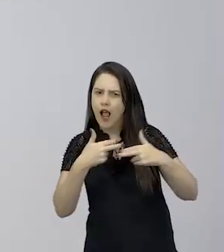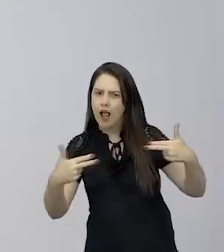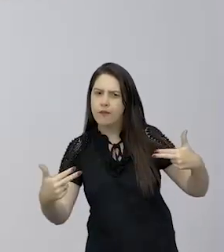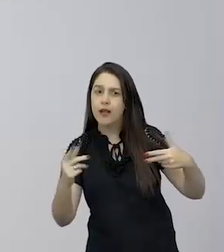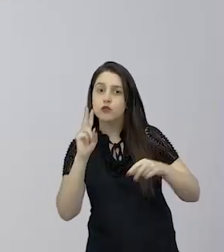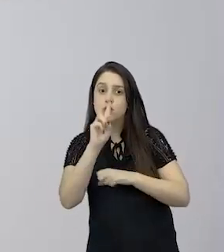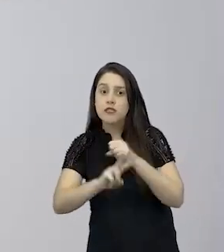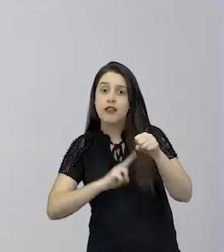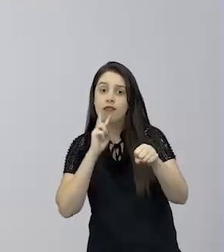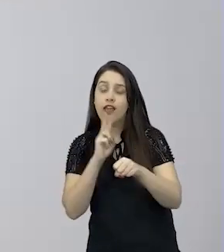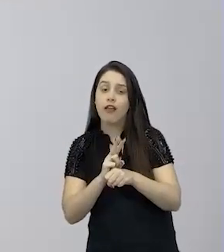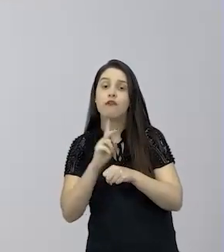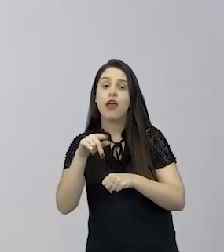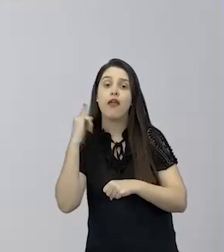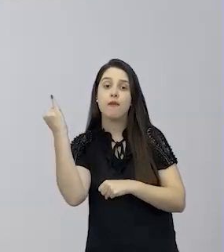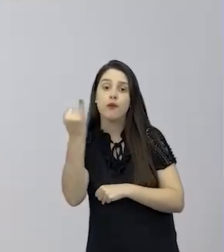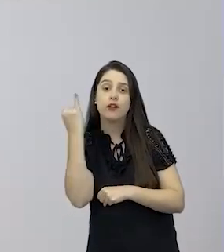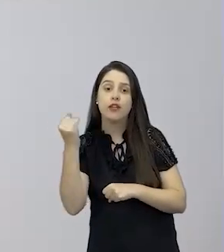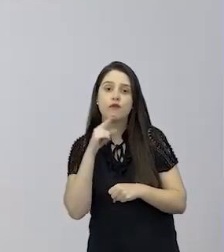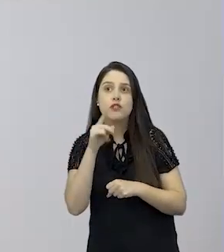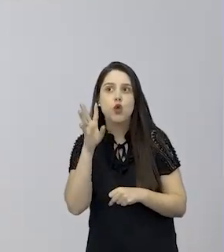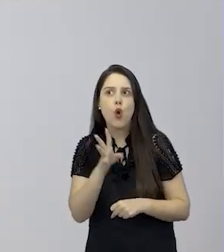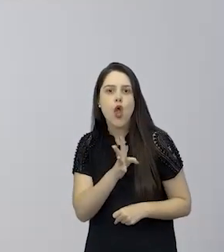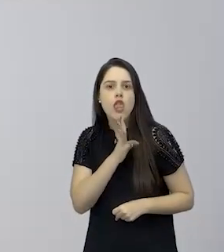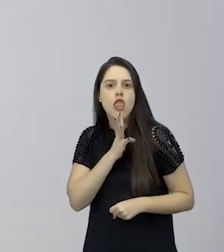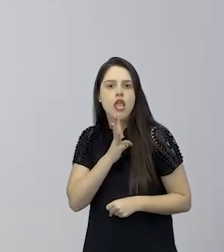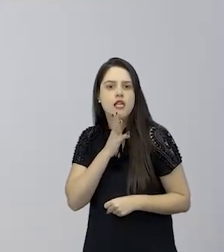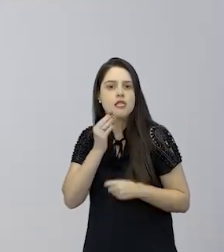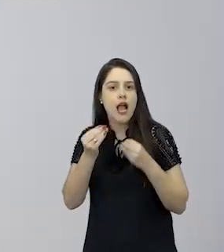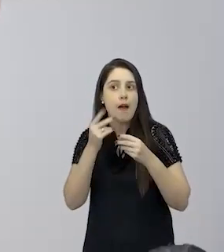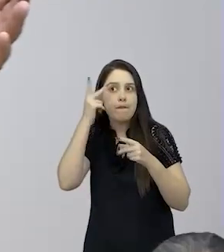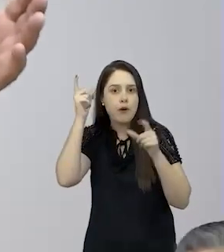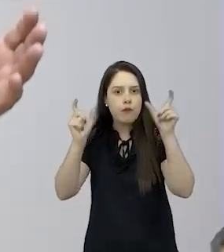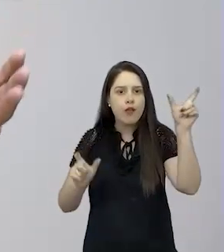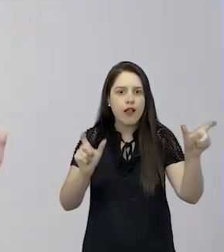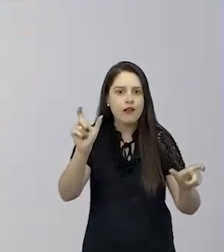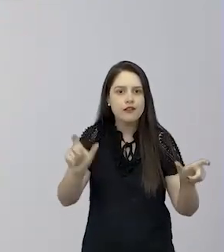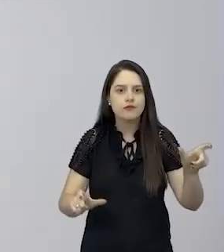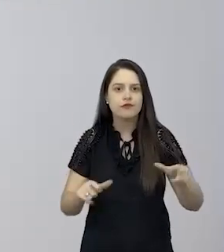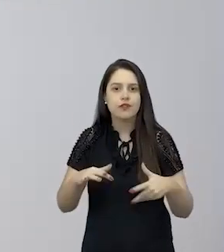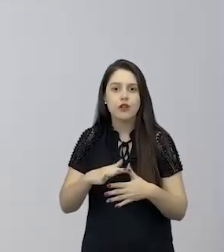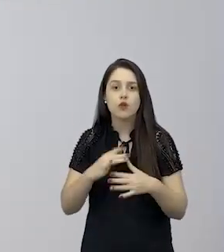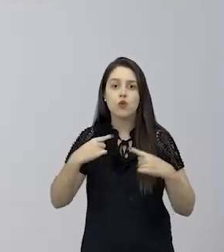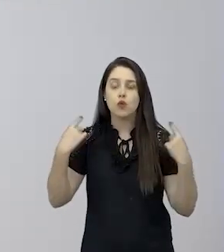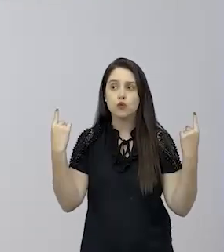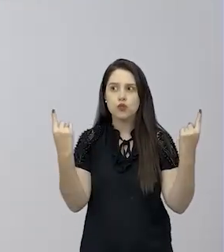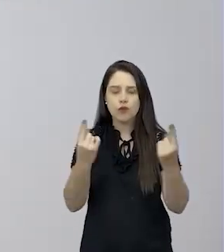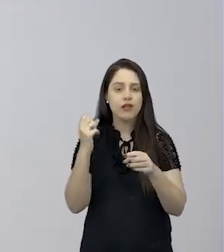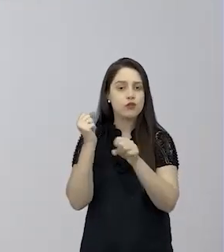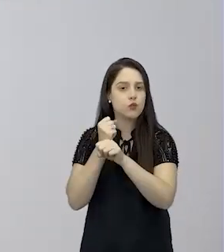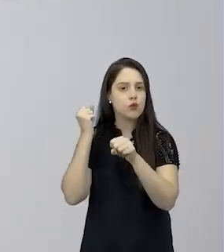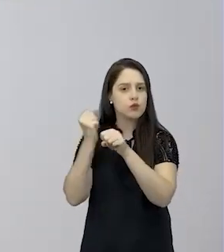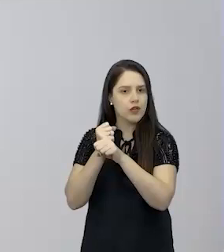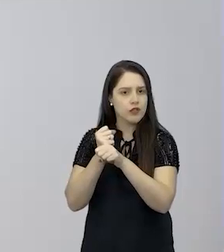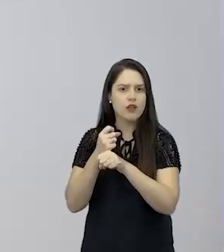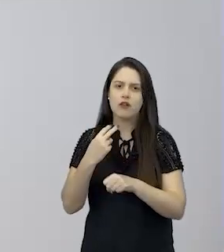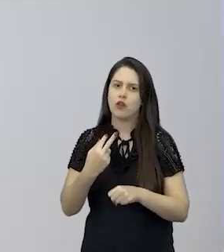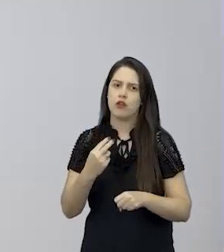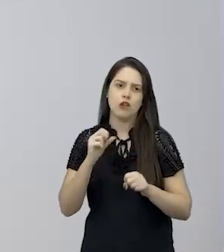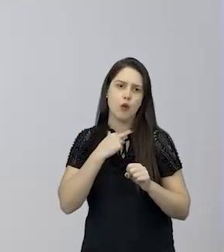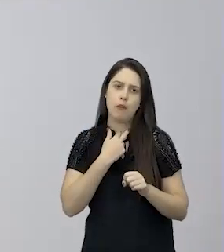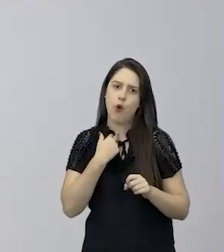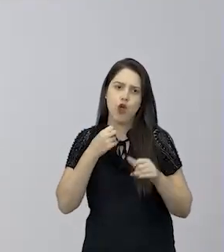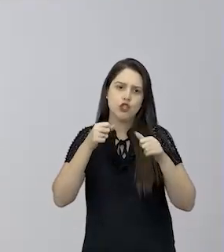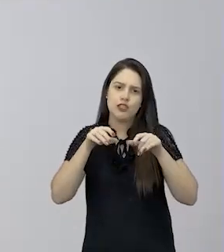sustentável, é importante que você conheça a população nos entornos da sua construção. Isso não pode ser